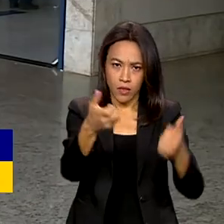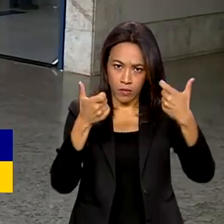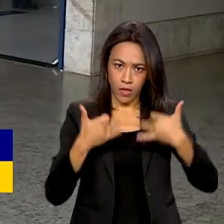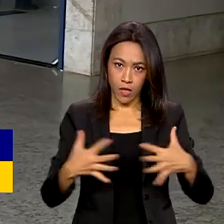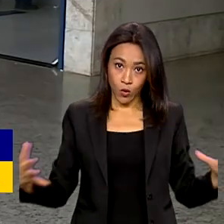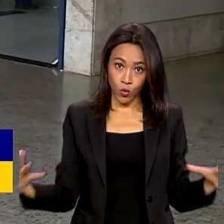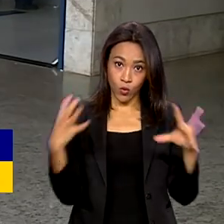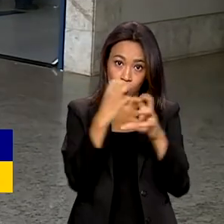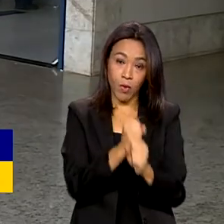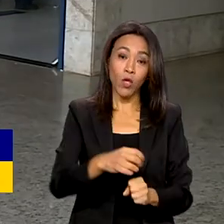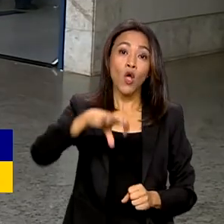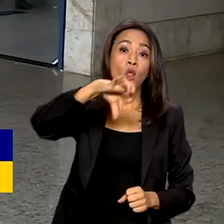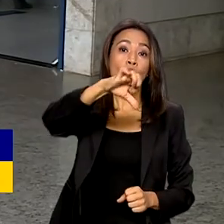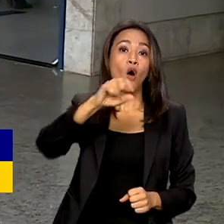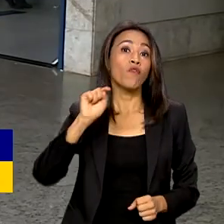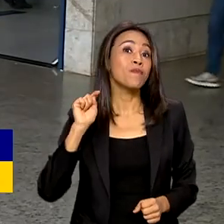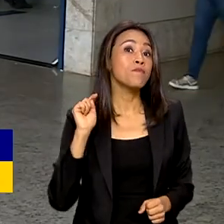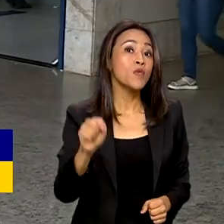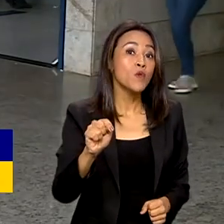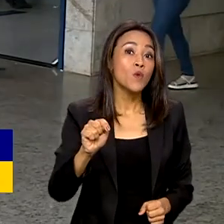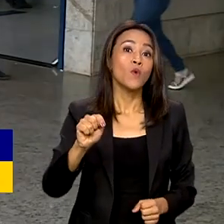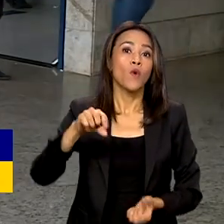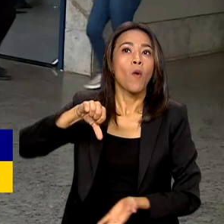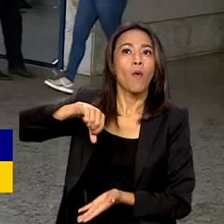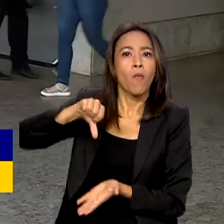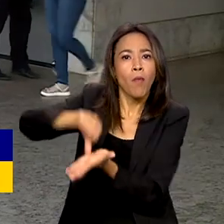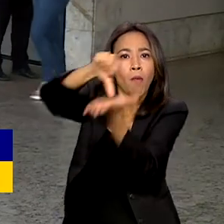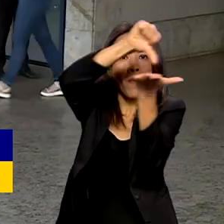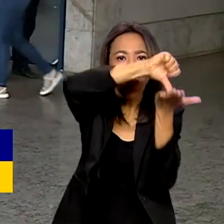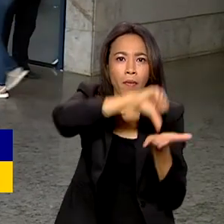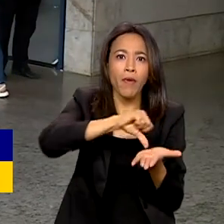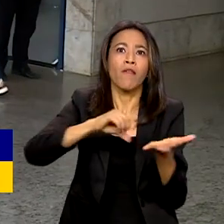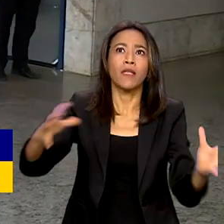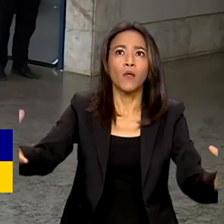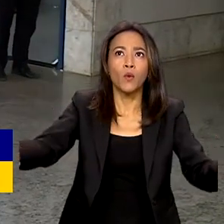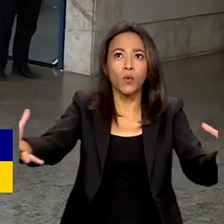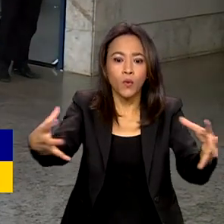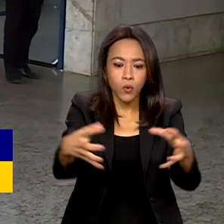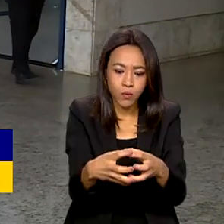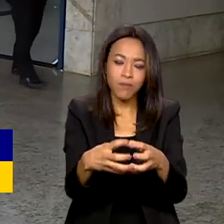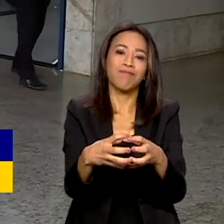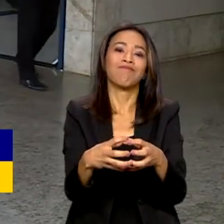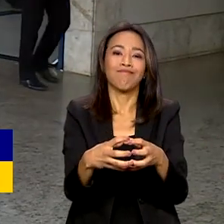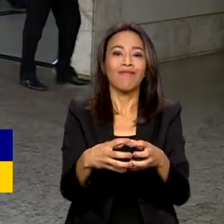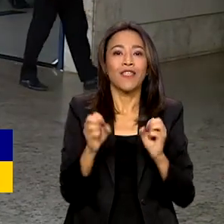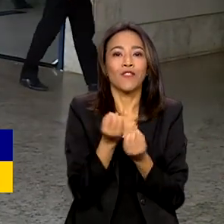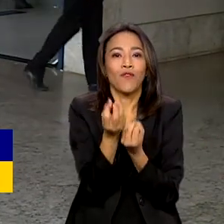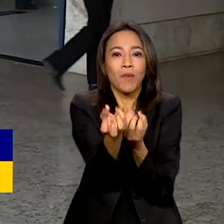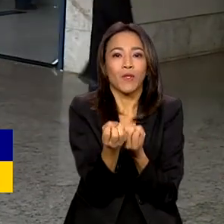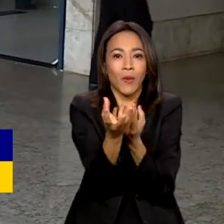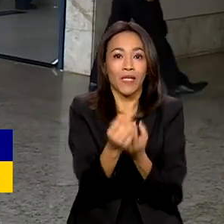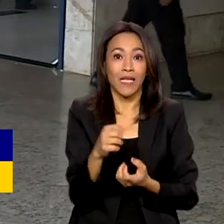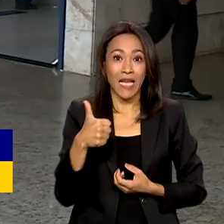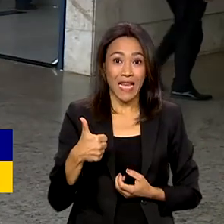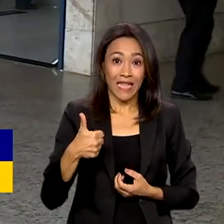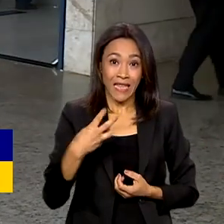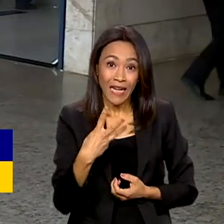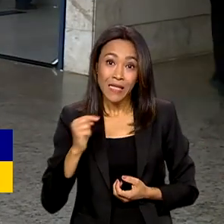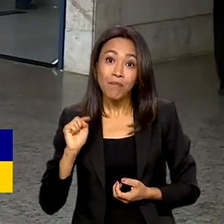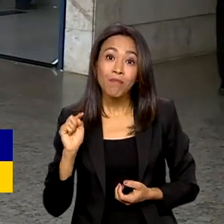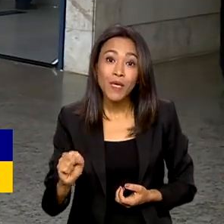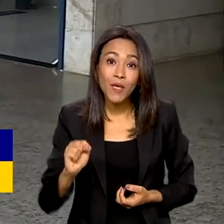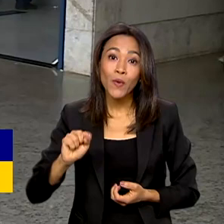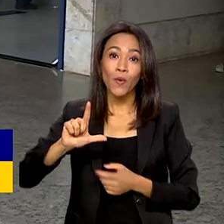9 mil pontos de atendimento desses bancos terão serviços integrados. Além disso, 13 mil lotéricas que prestam